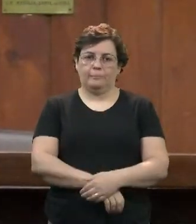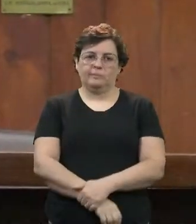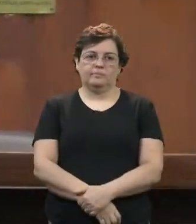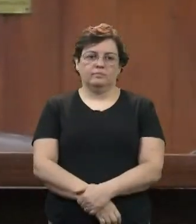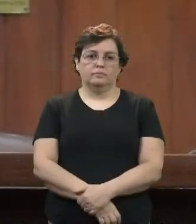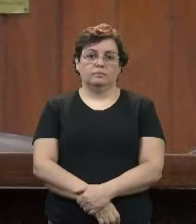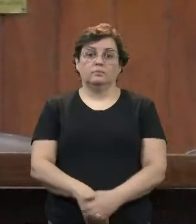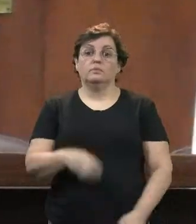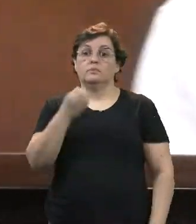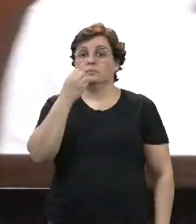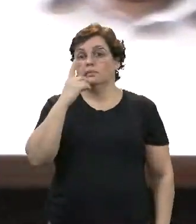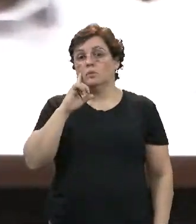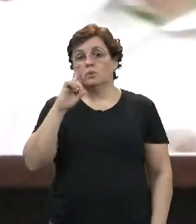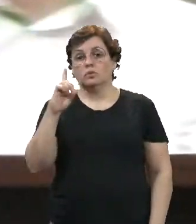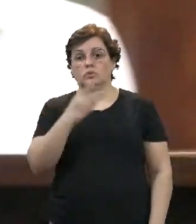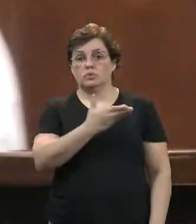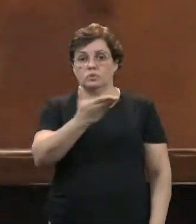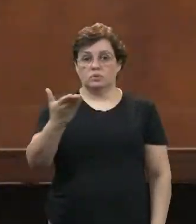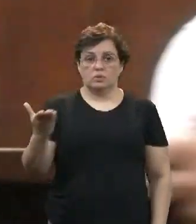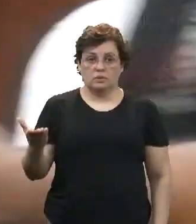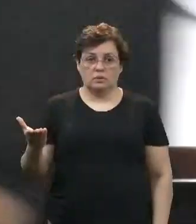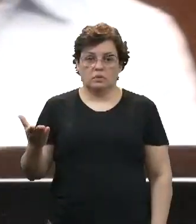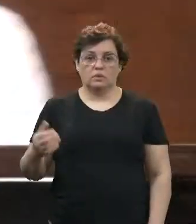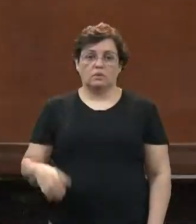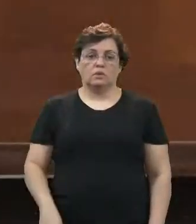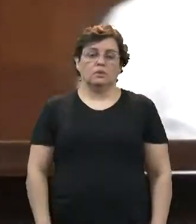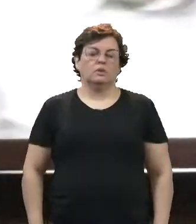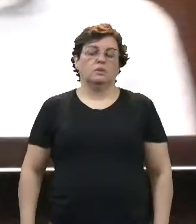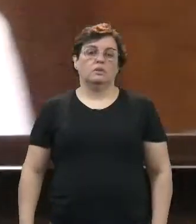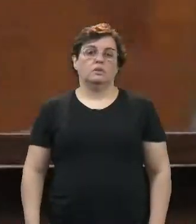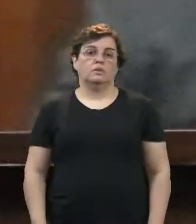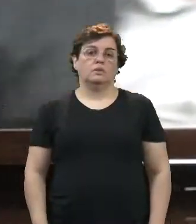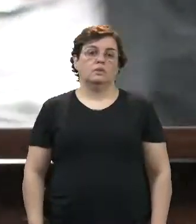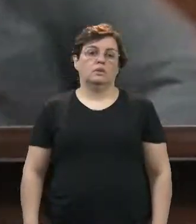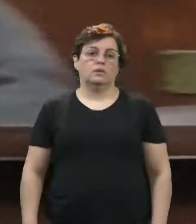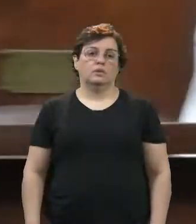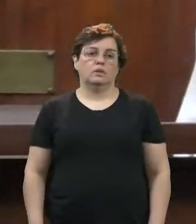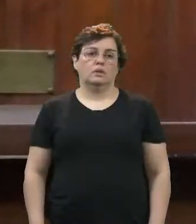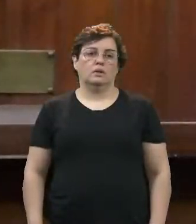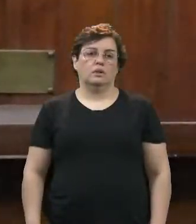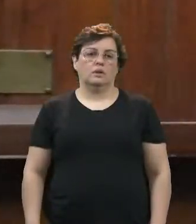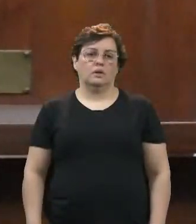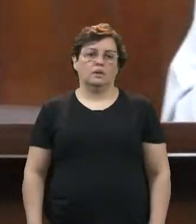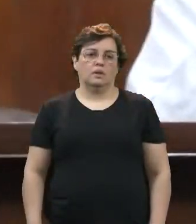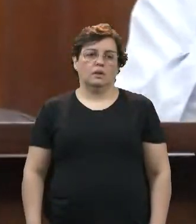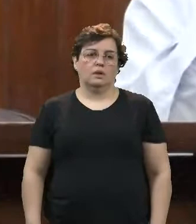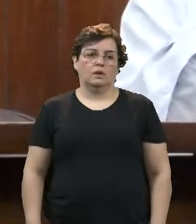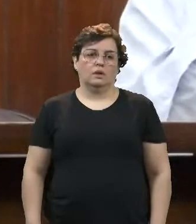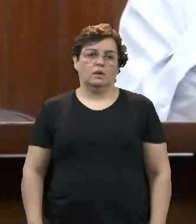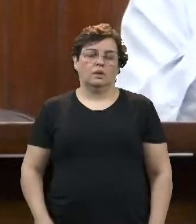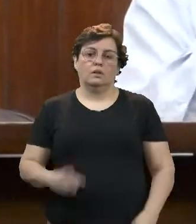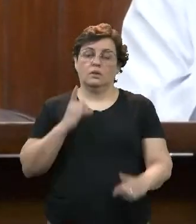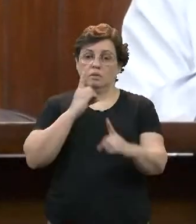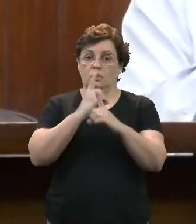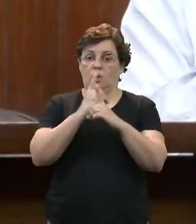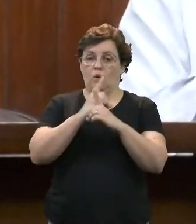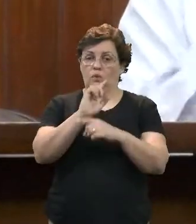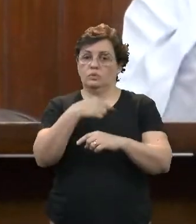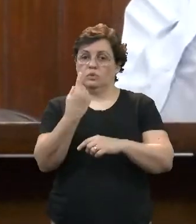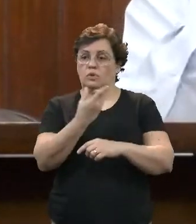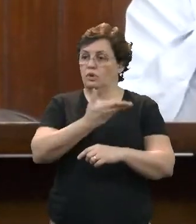Bom dia, Marcos. Bom dia a todos. Há um encontro com o que o nosso amigo aqui da Caixa do Conselho Federal disse.